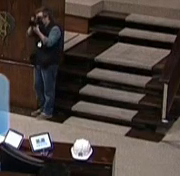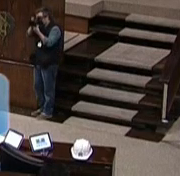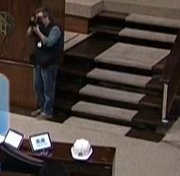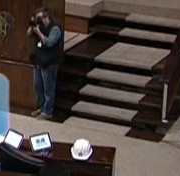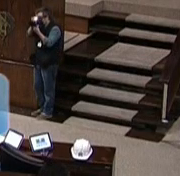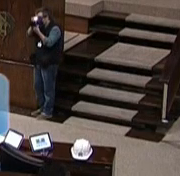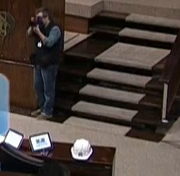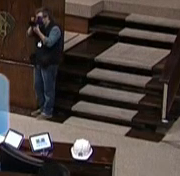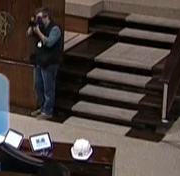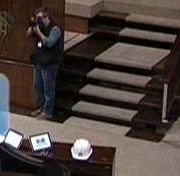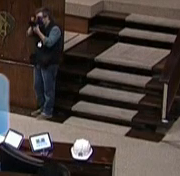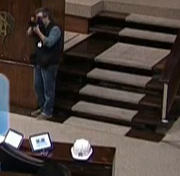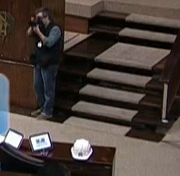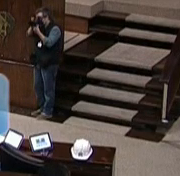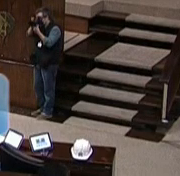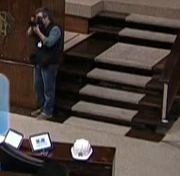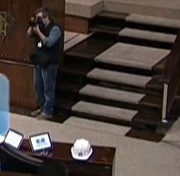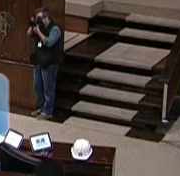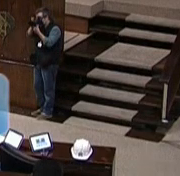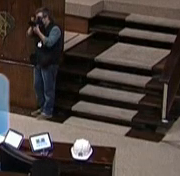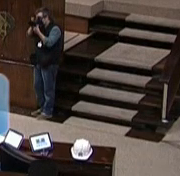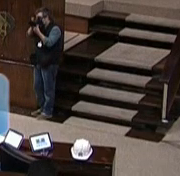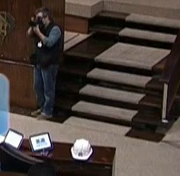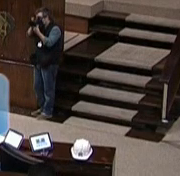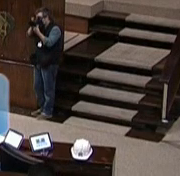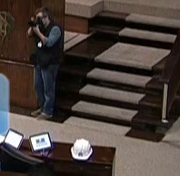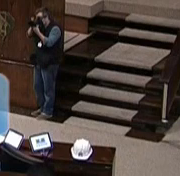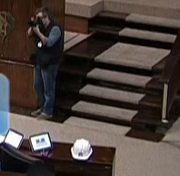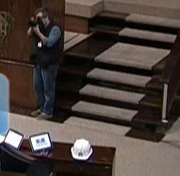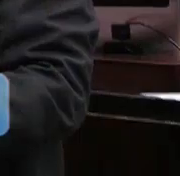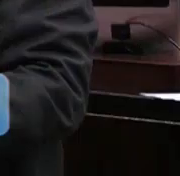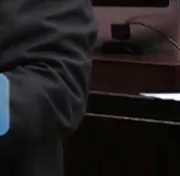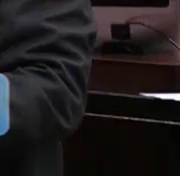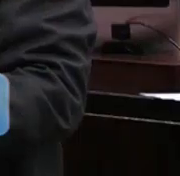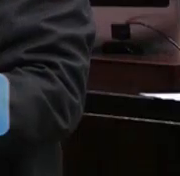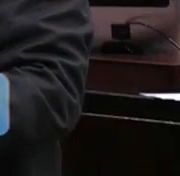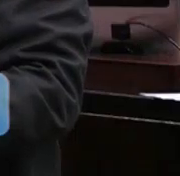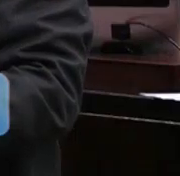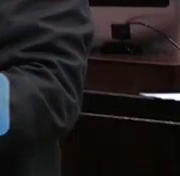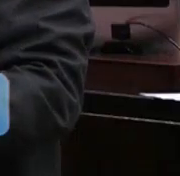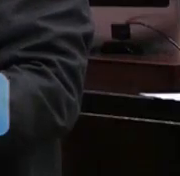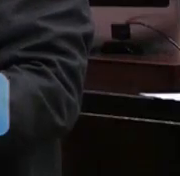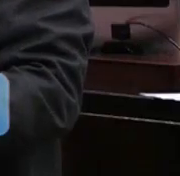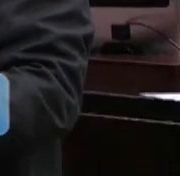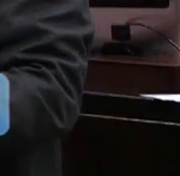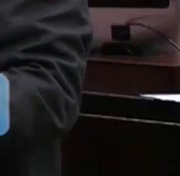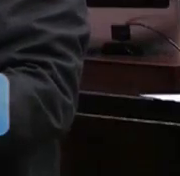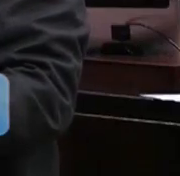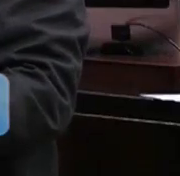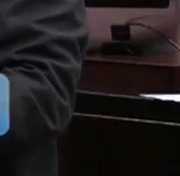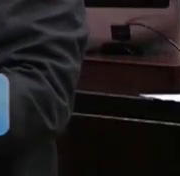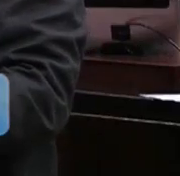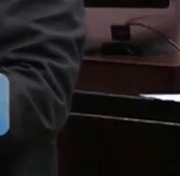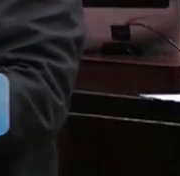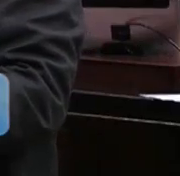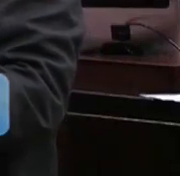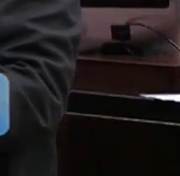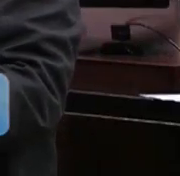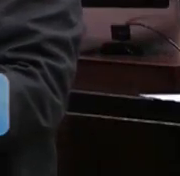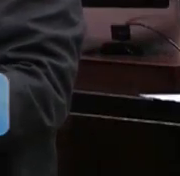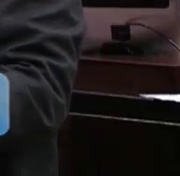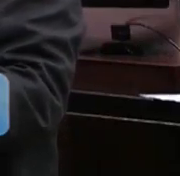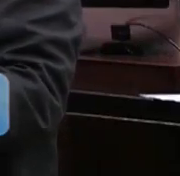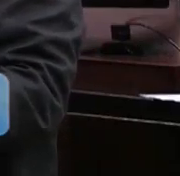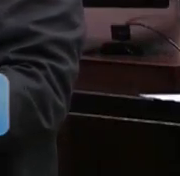deputado Tarcísio Zimmermann, que conduz a sessão nesta tarde de hoje. Saudar o presidente do CENG, Tadeu Birajara